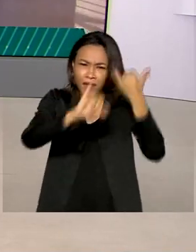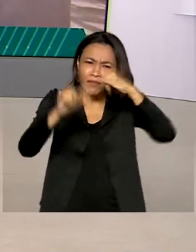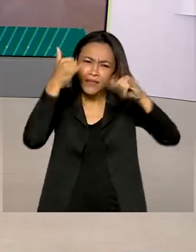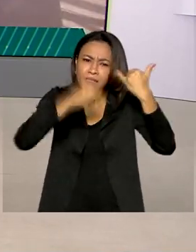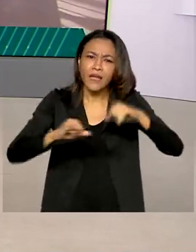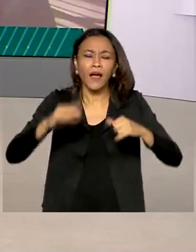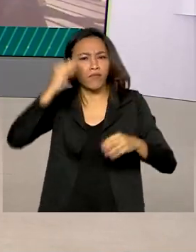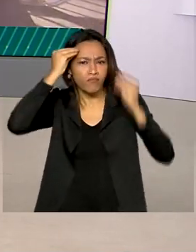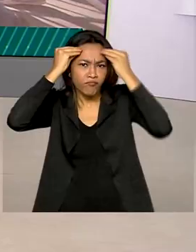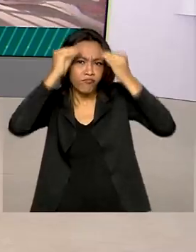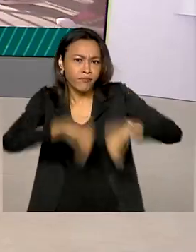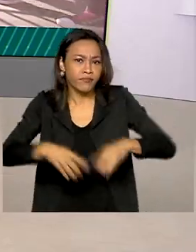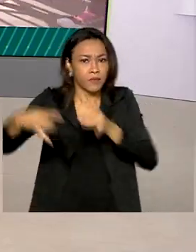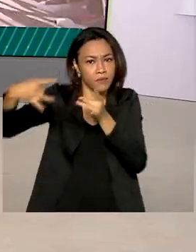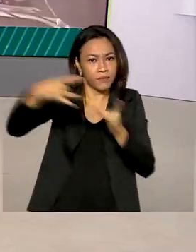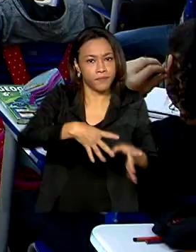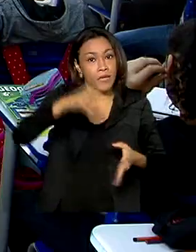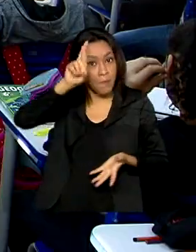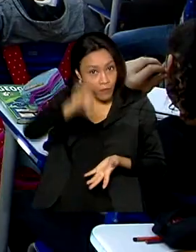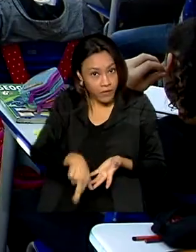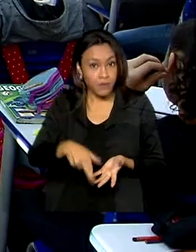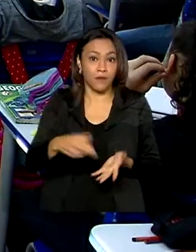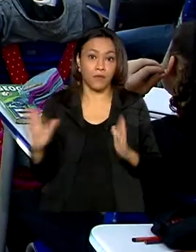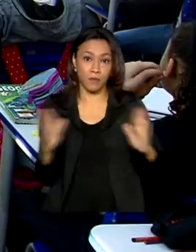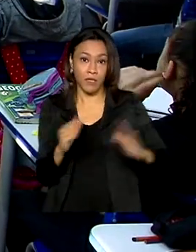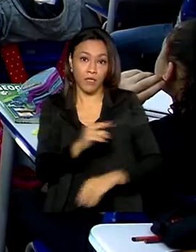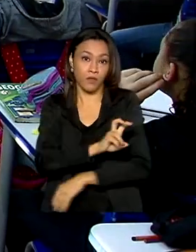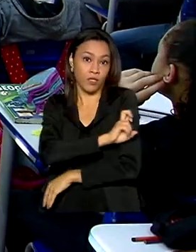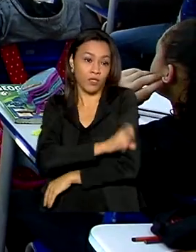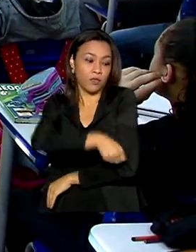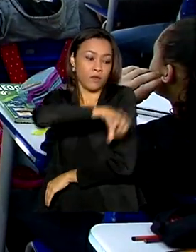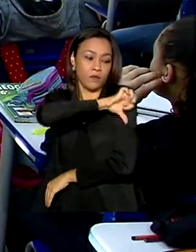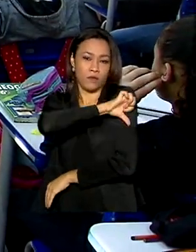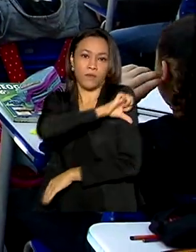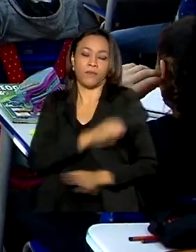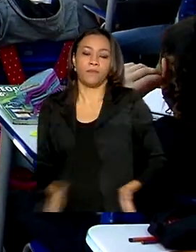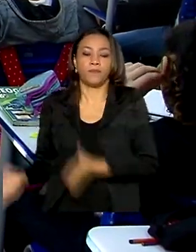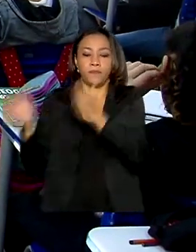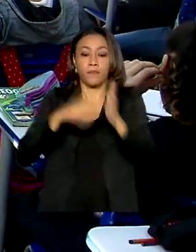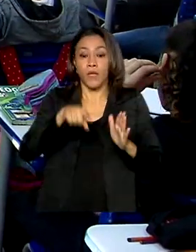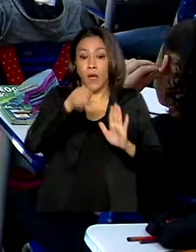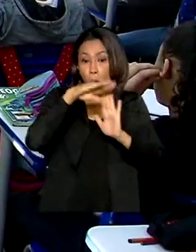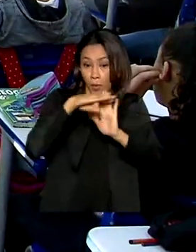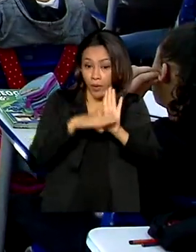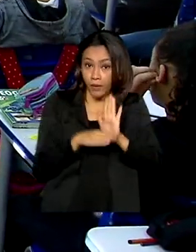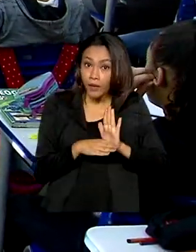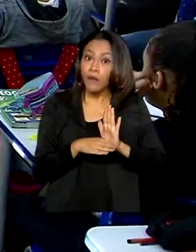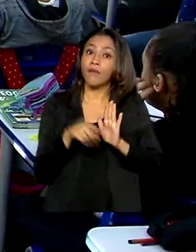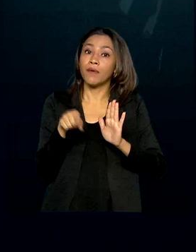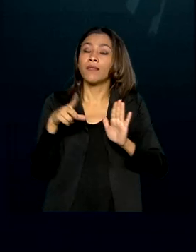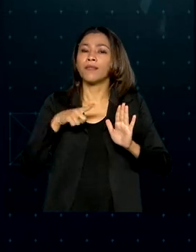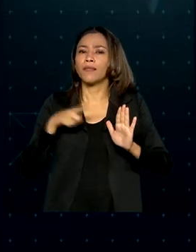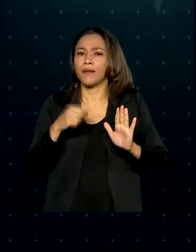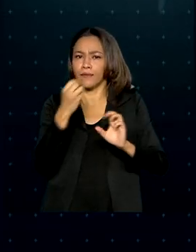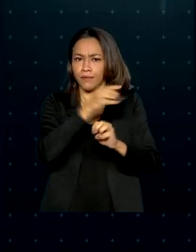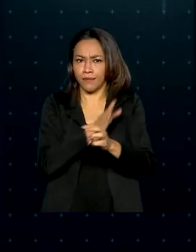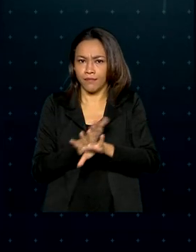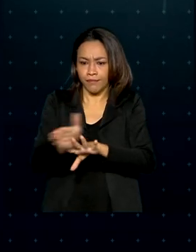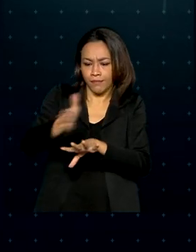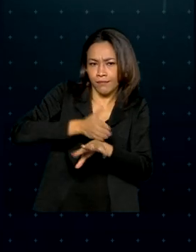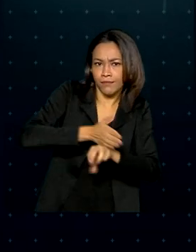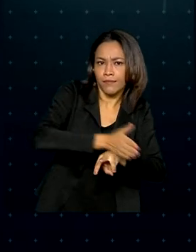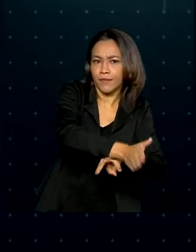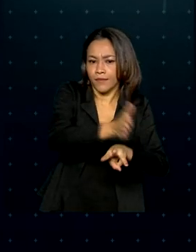finais do ensino fundamental. O programa Brasil na Escola conta com três eixos. Apoio